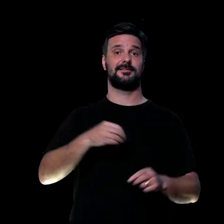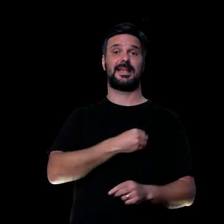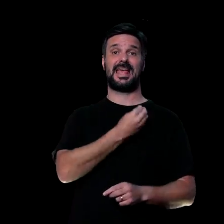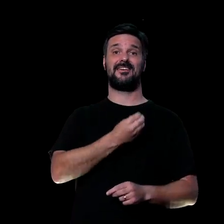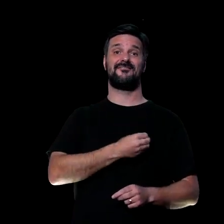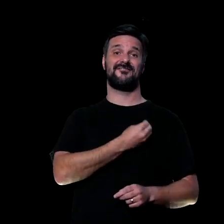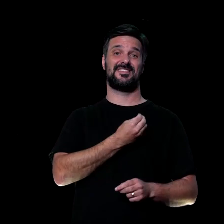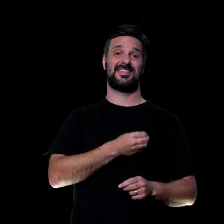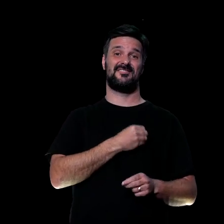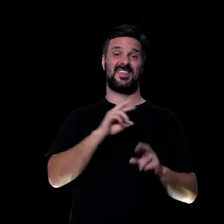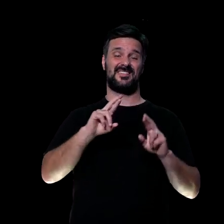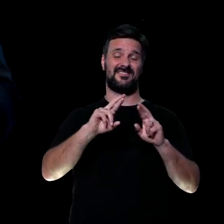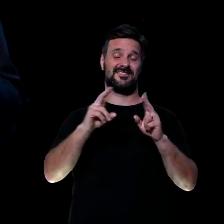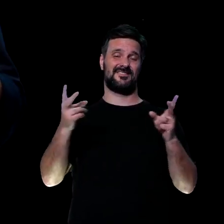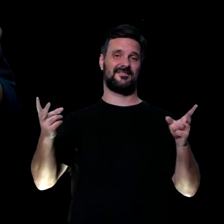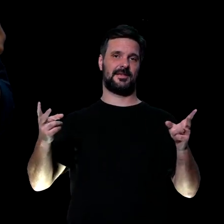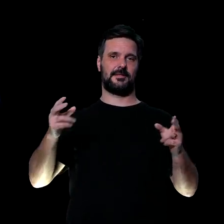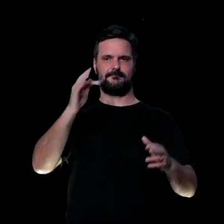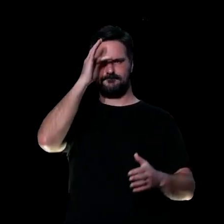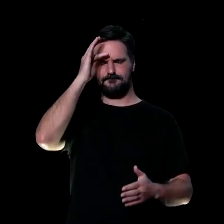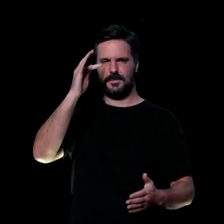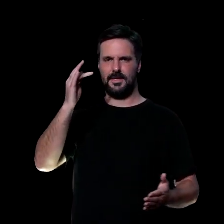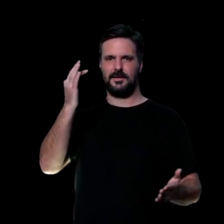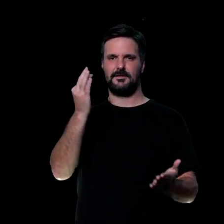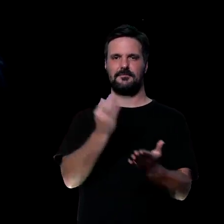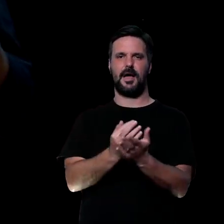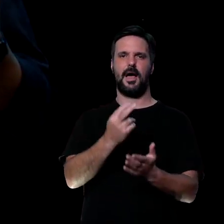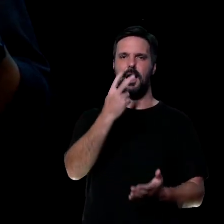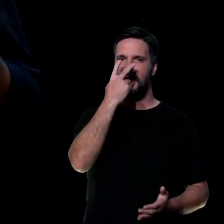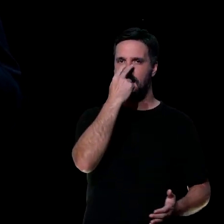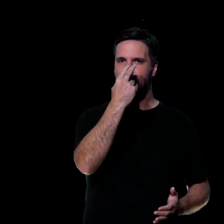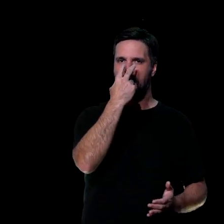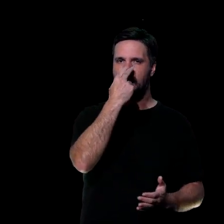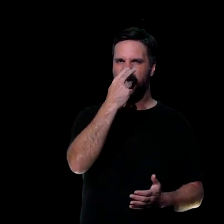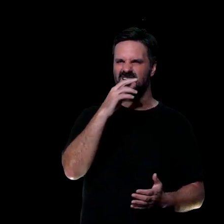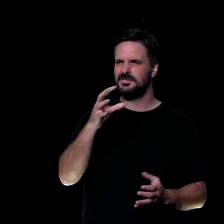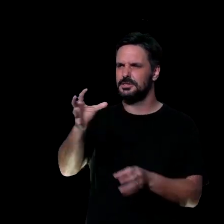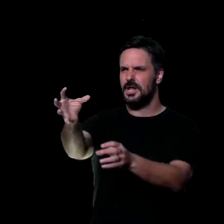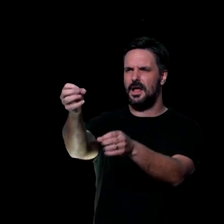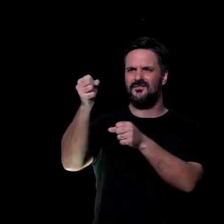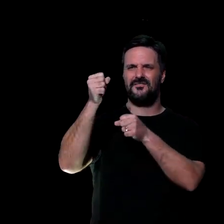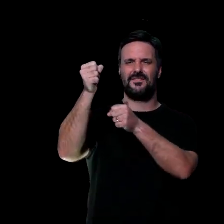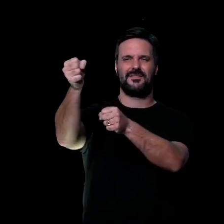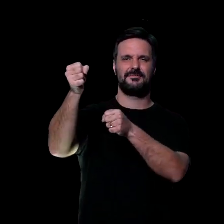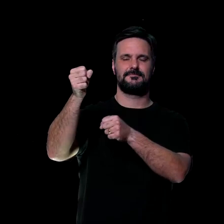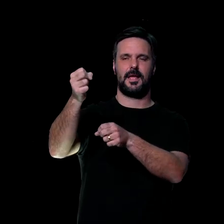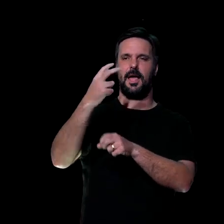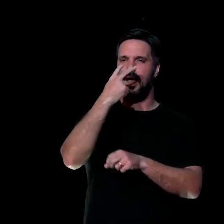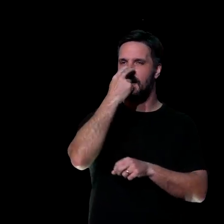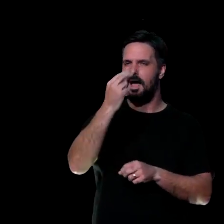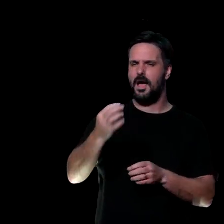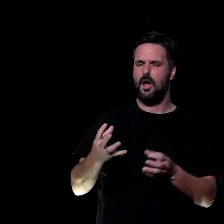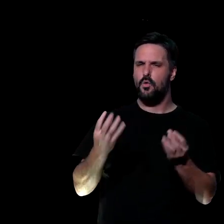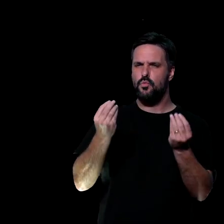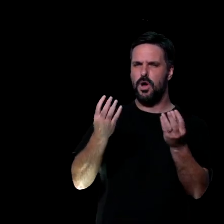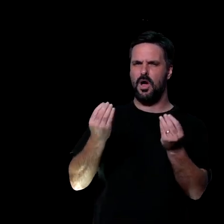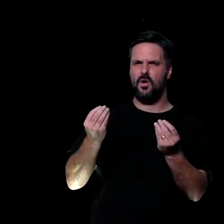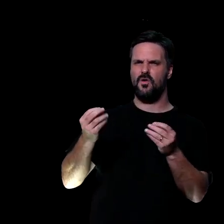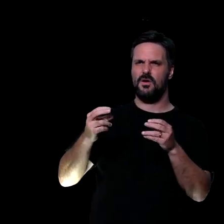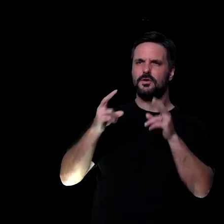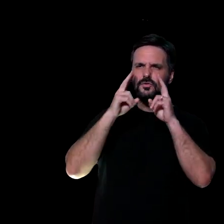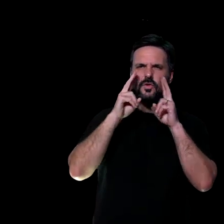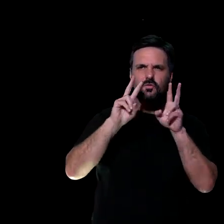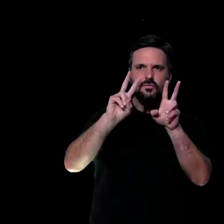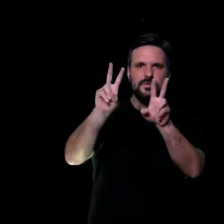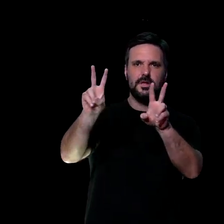E a fé, ela parece, essa confiança, ela parece muitas vezes, aos olhos dos